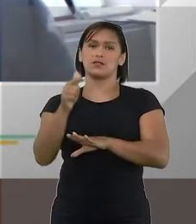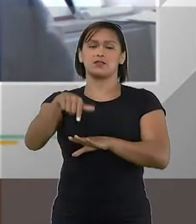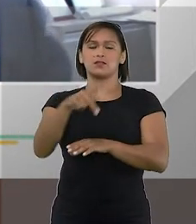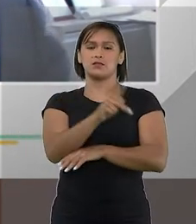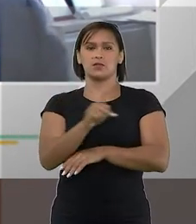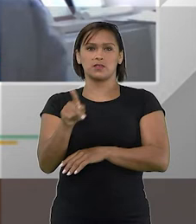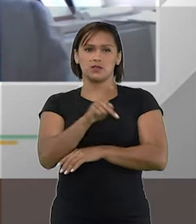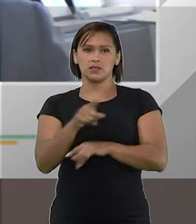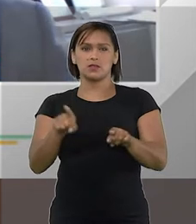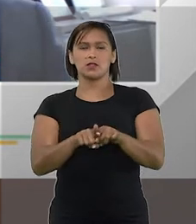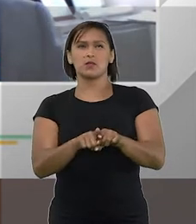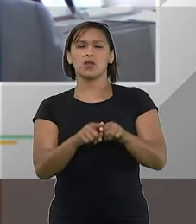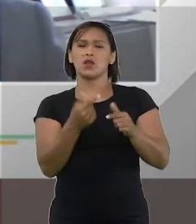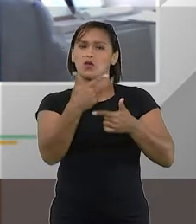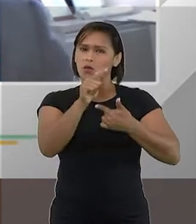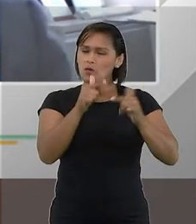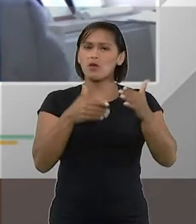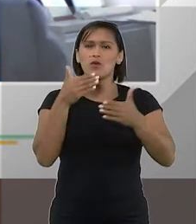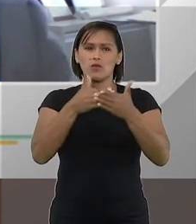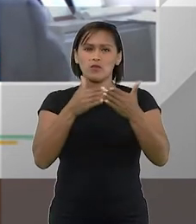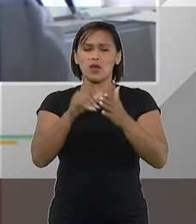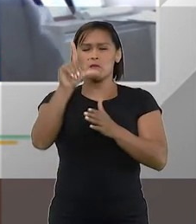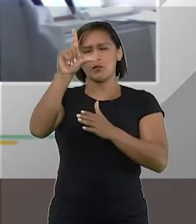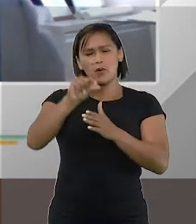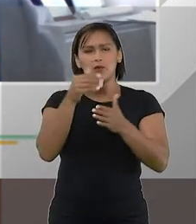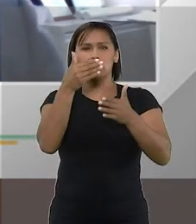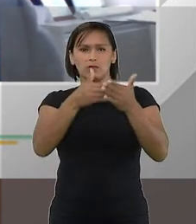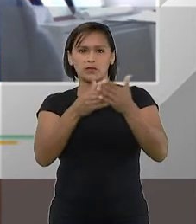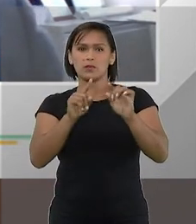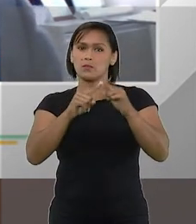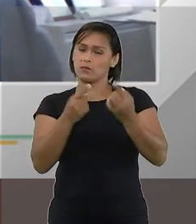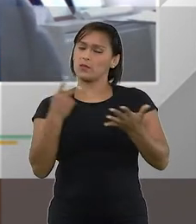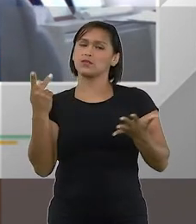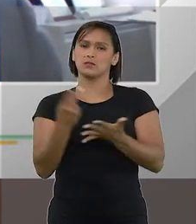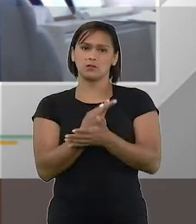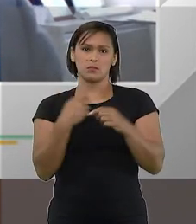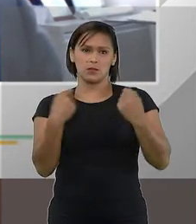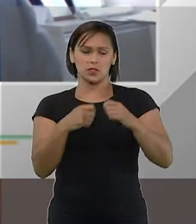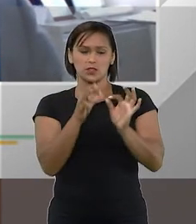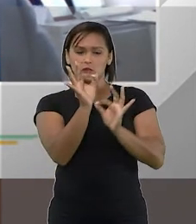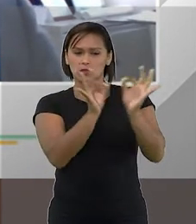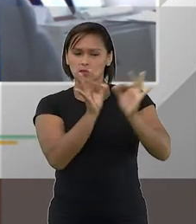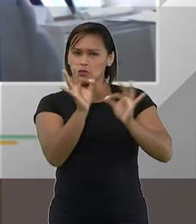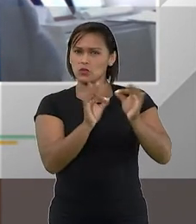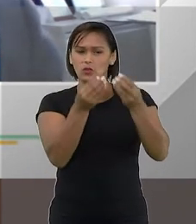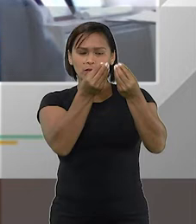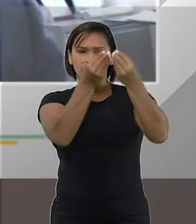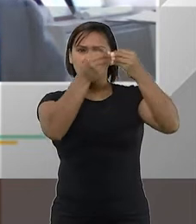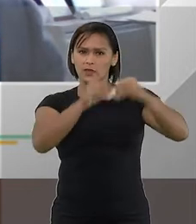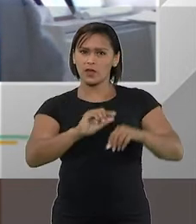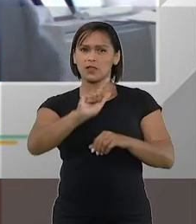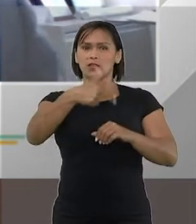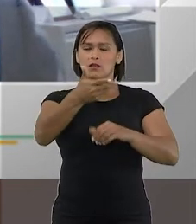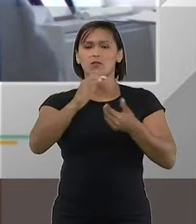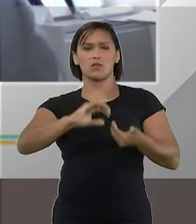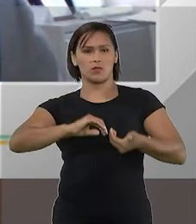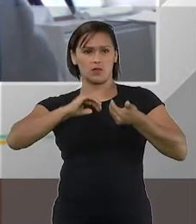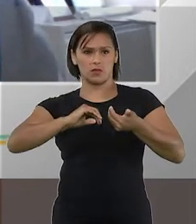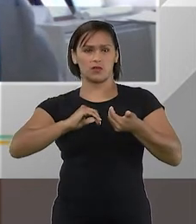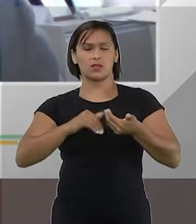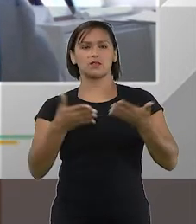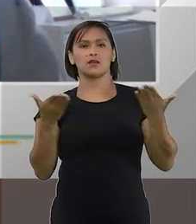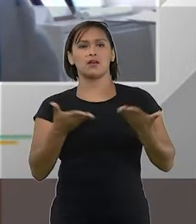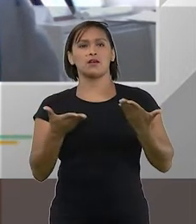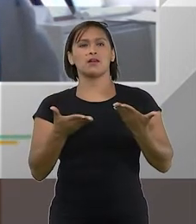presidencial, com alguns vetos, poucos vetos, que foram praticamente todos eles derrubados pelo Congresso